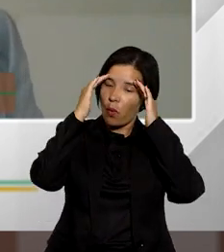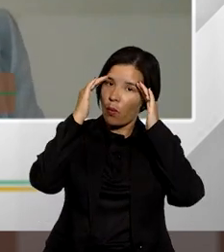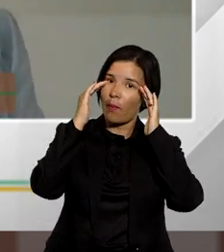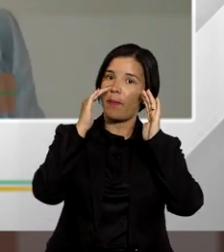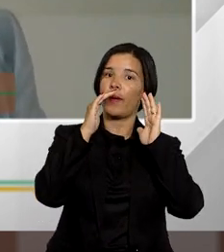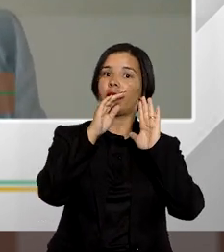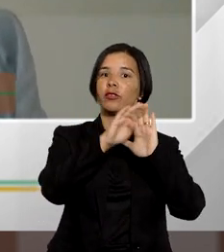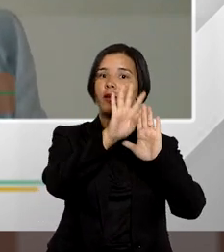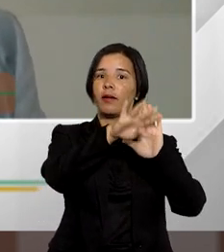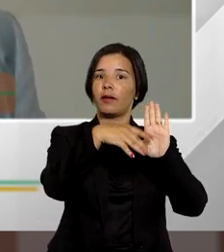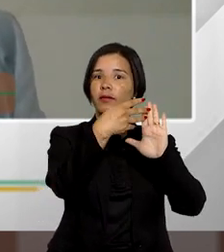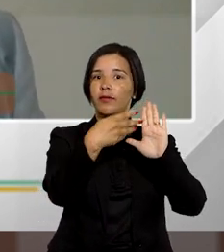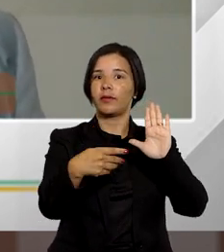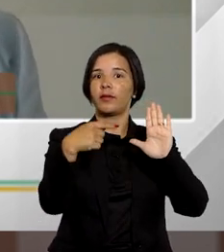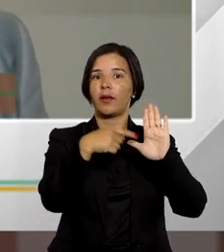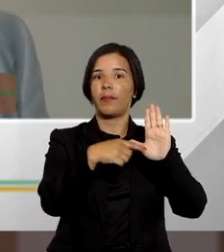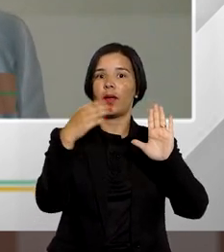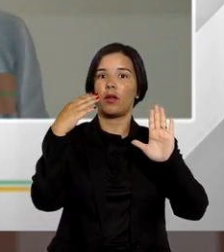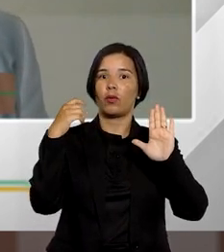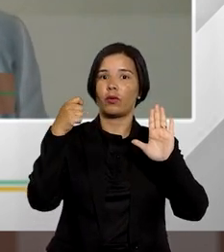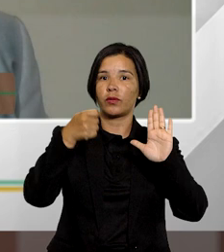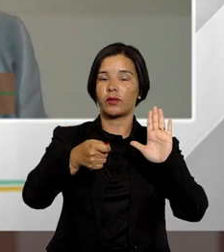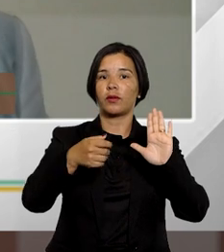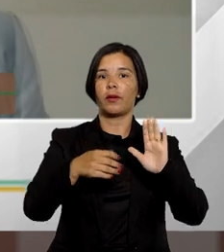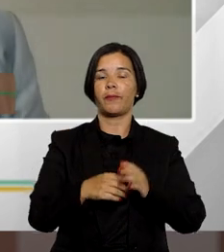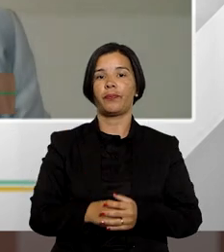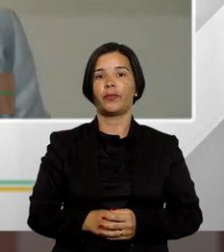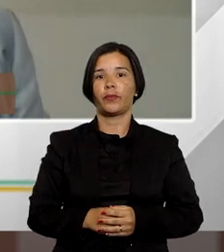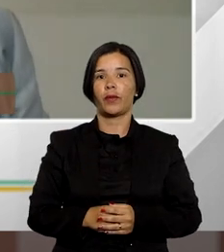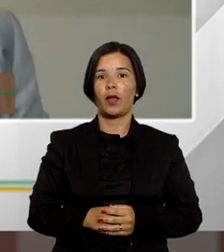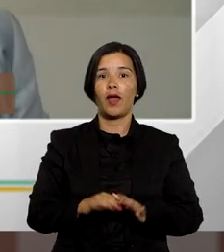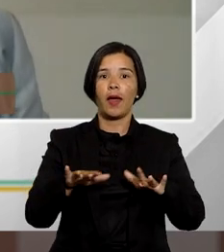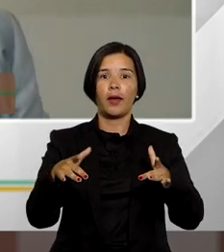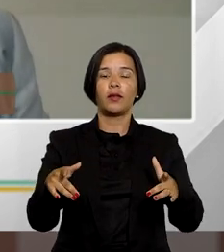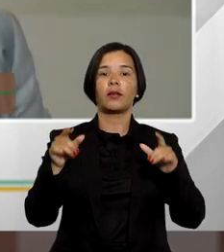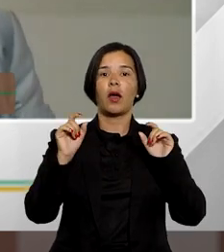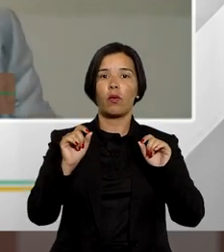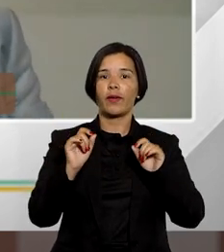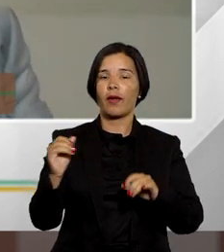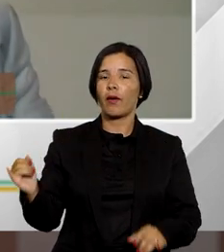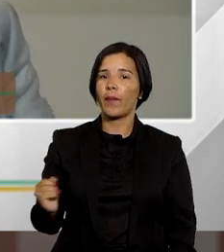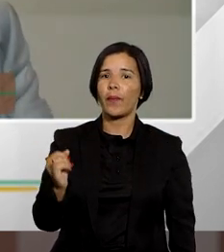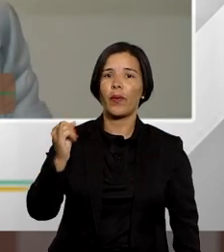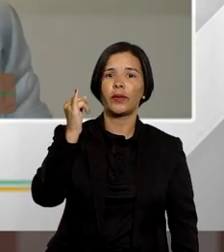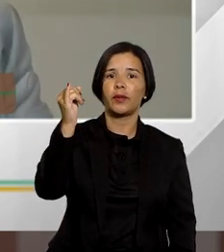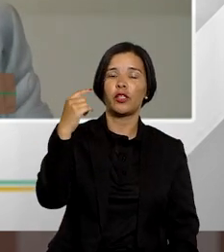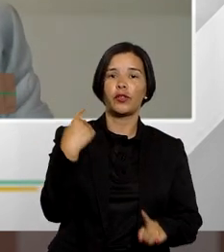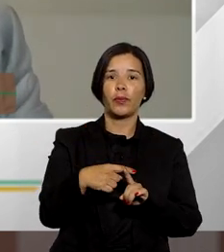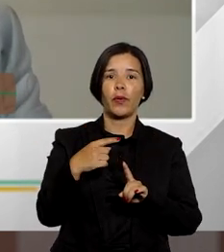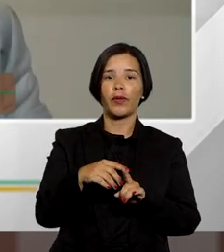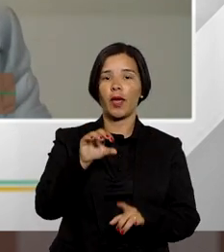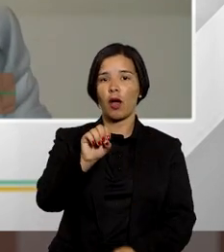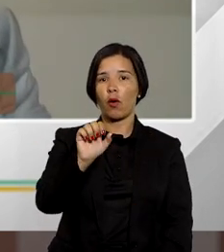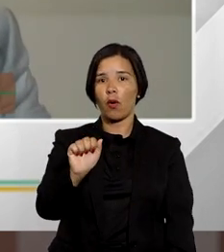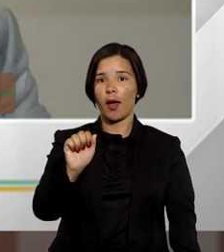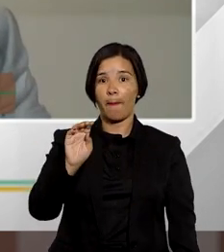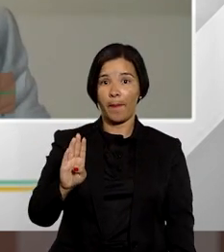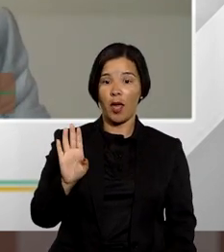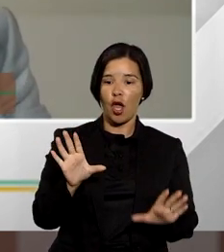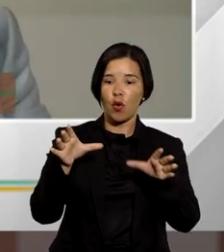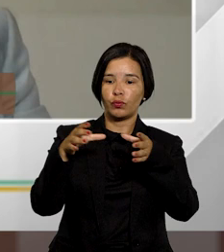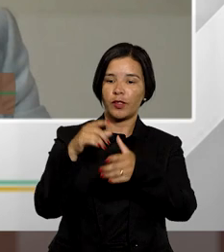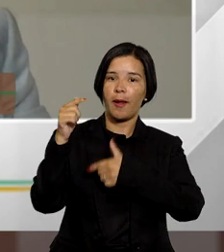obediência à tabela de honorários fixado pelo Conselho Seccional são conquistas importantes que são frutos de um trabalho